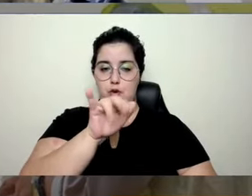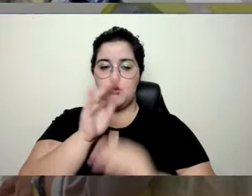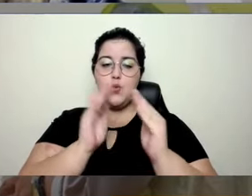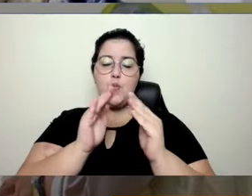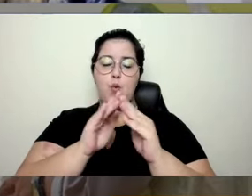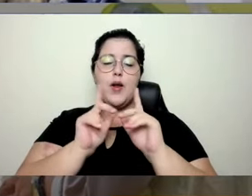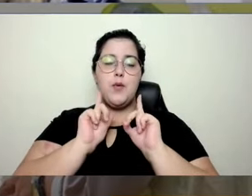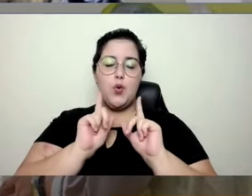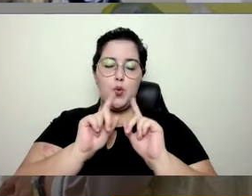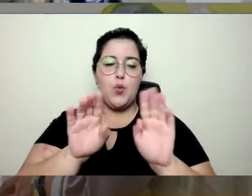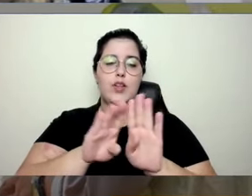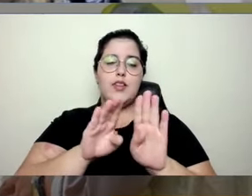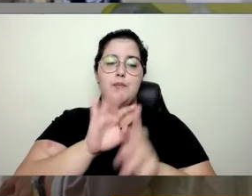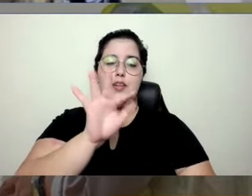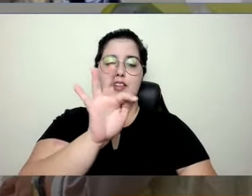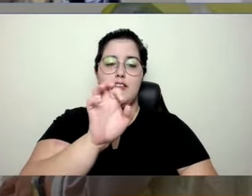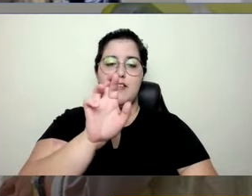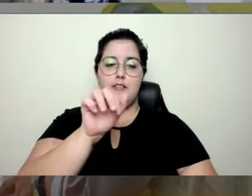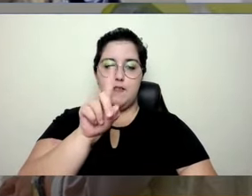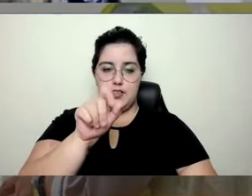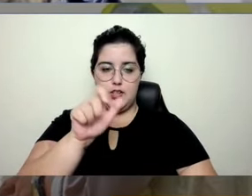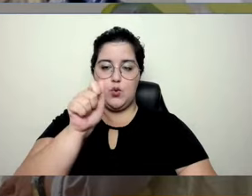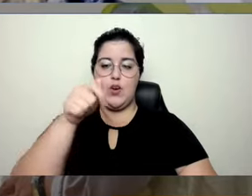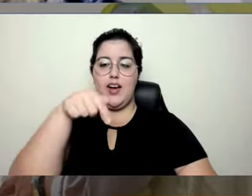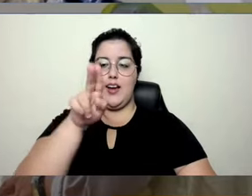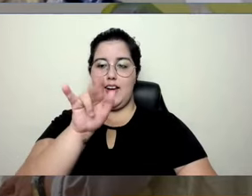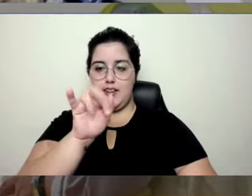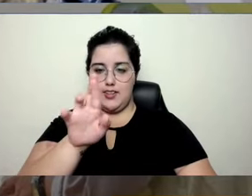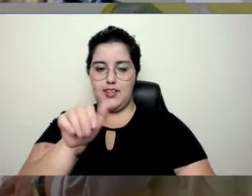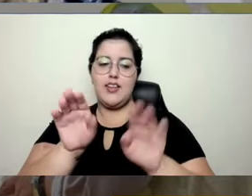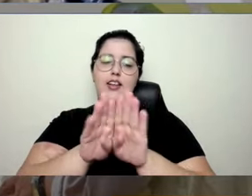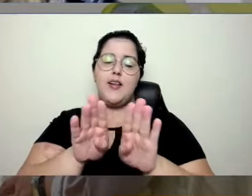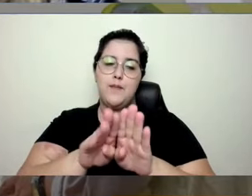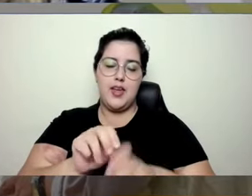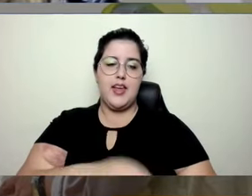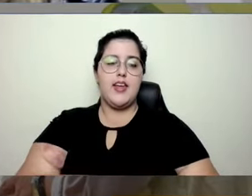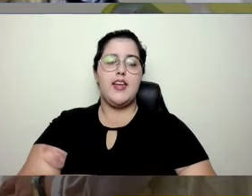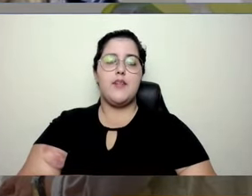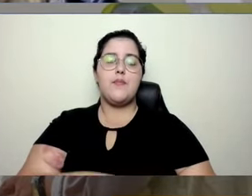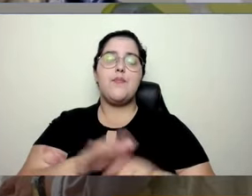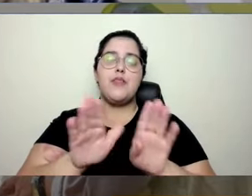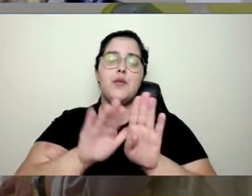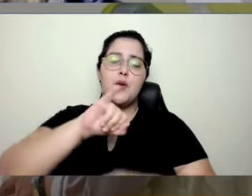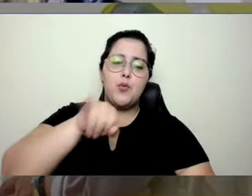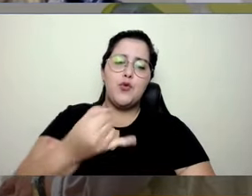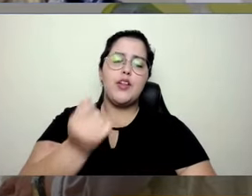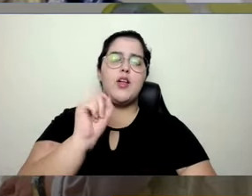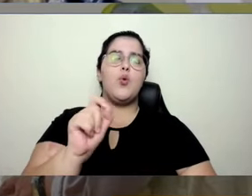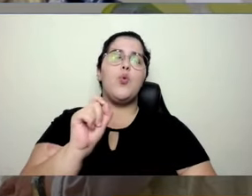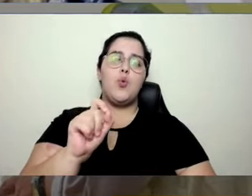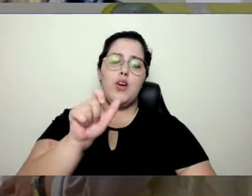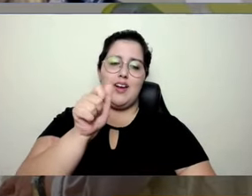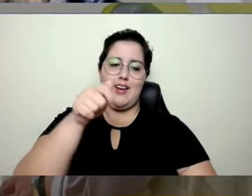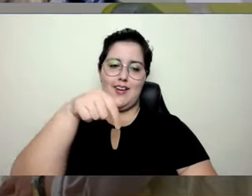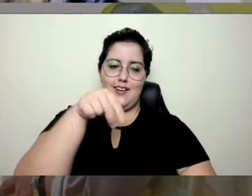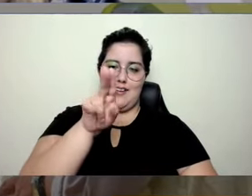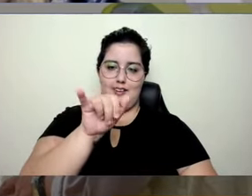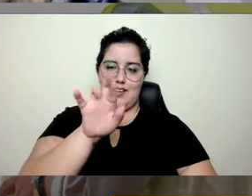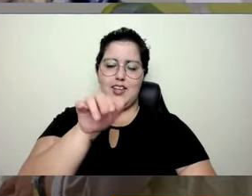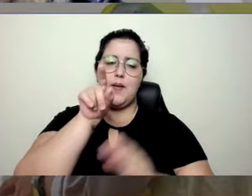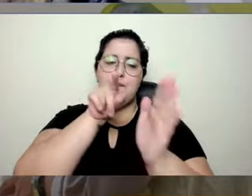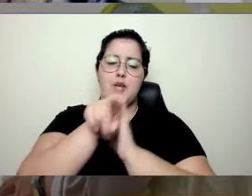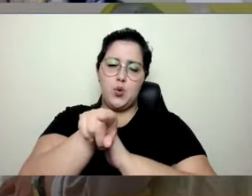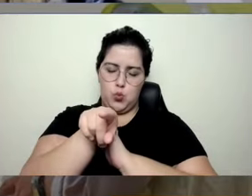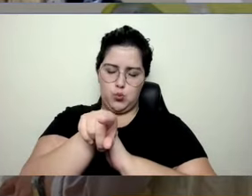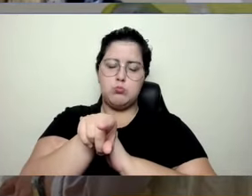salve, o Fernando Akira também está mandando um salve para todos aqui. E aproveitando que o Fernando Akira está mandando uma pergunta